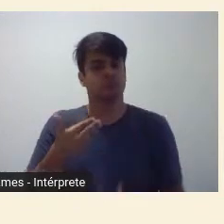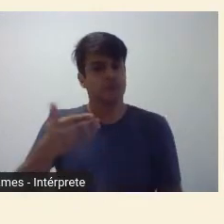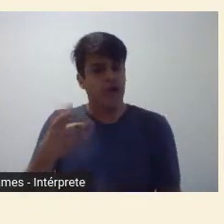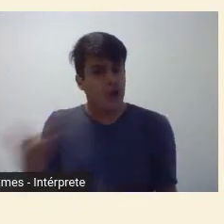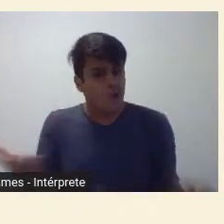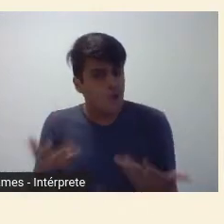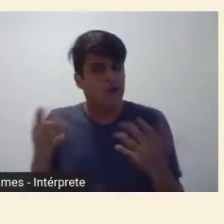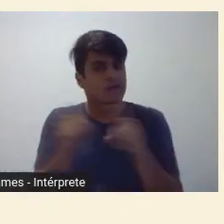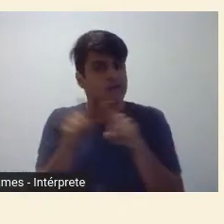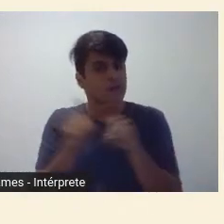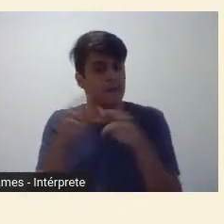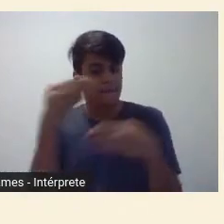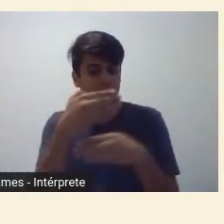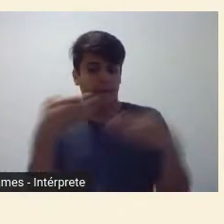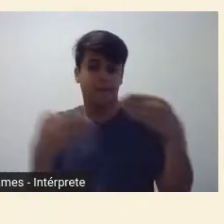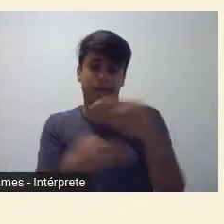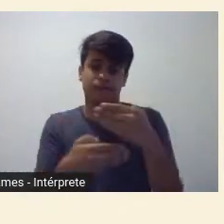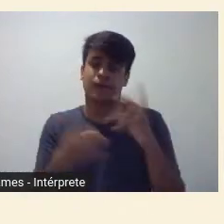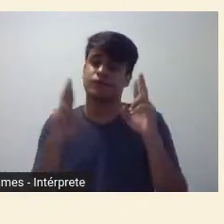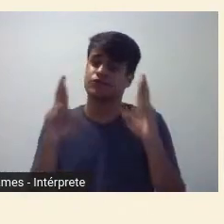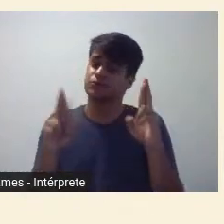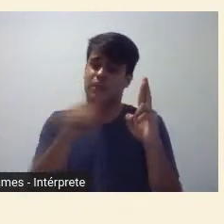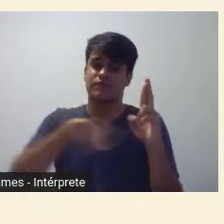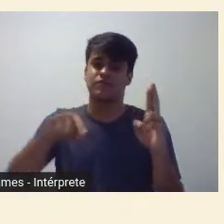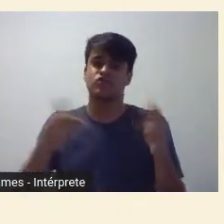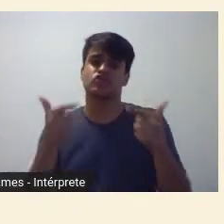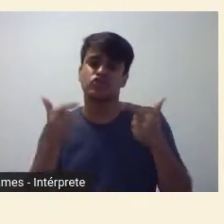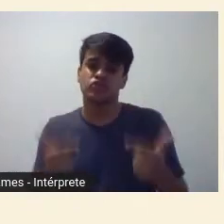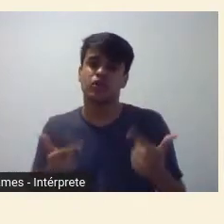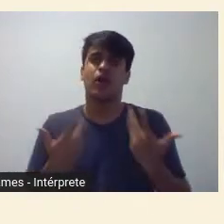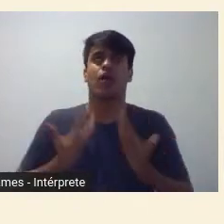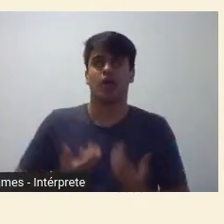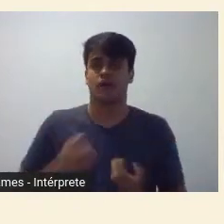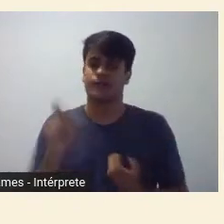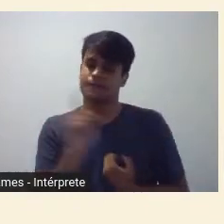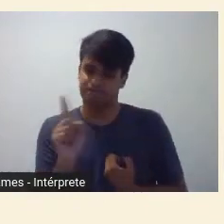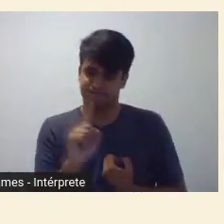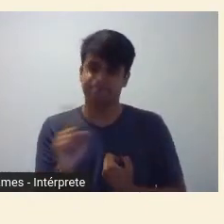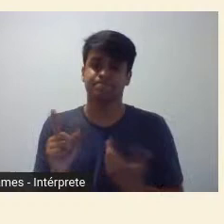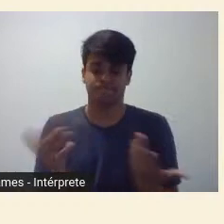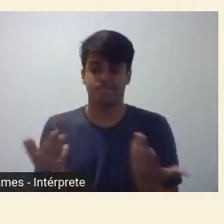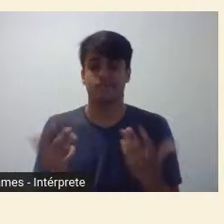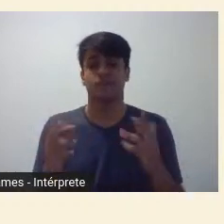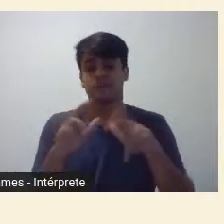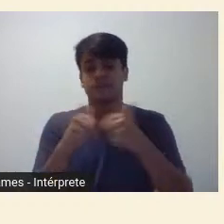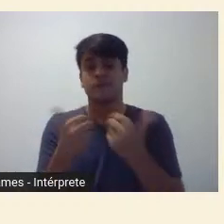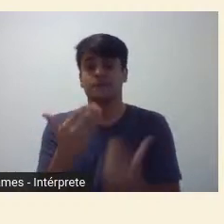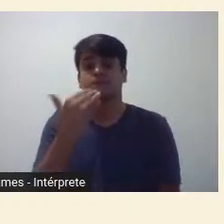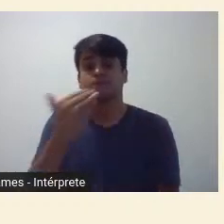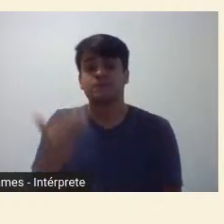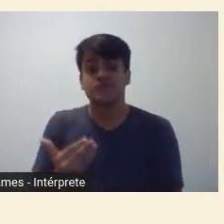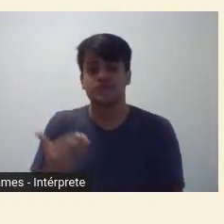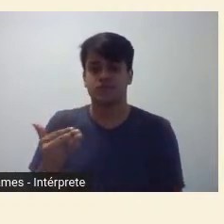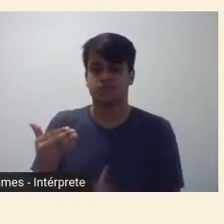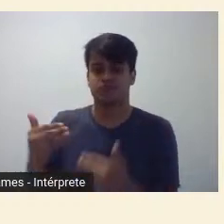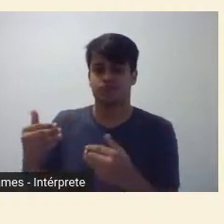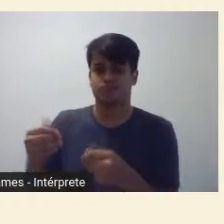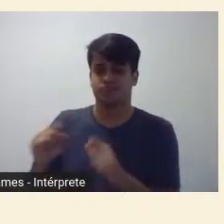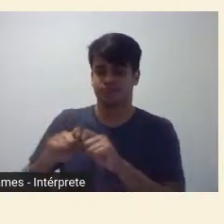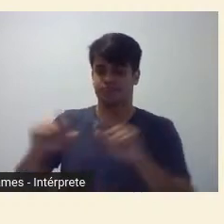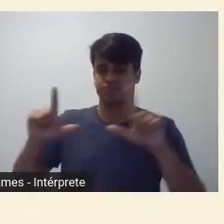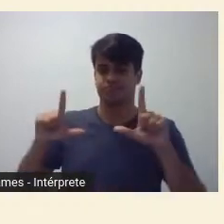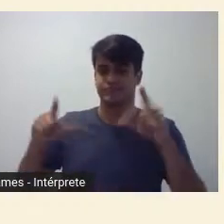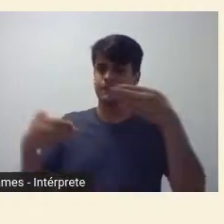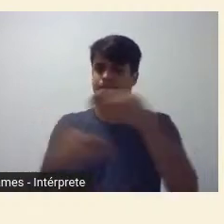espero que isso não torne chato para vocês, maçante, mas eu queria pedir, então, para subir o PowerPoint, porque eu queria